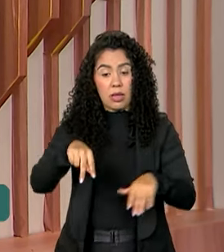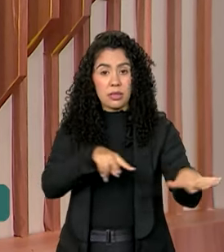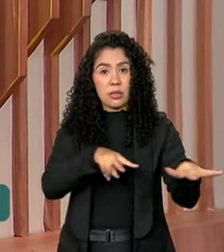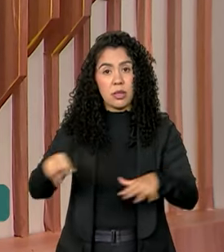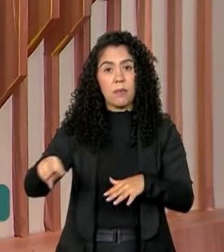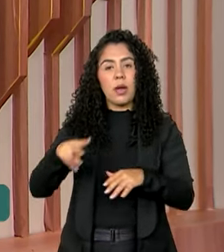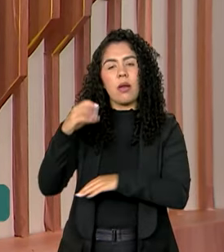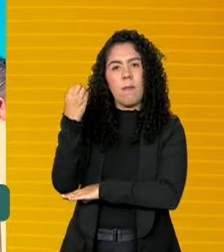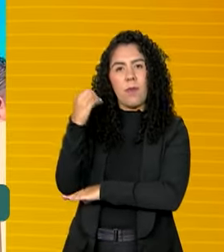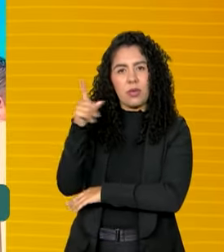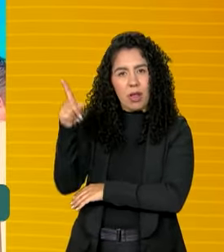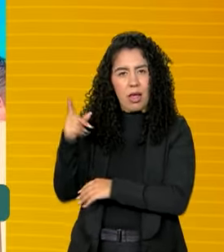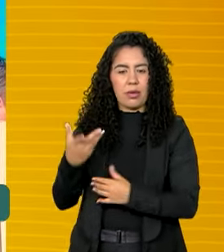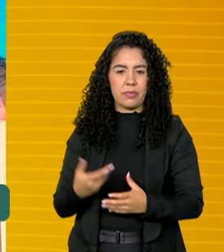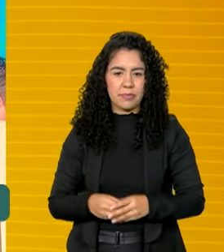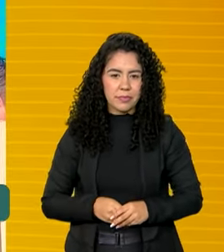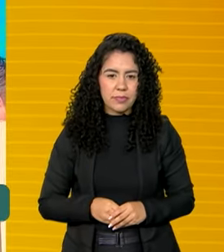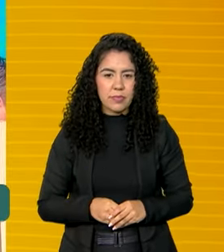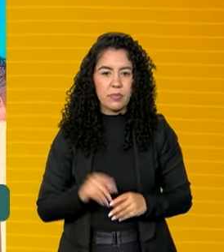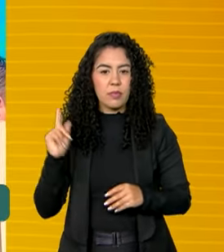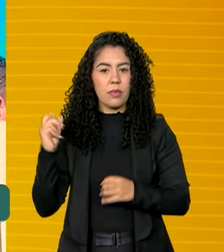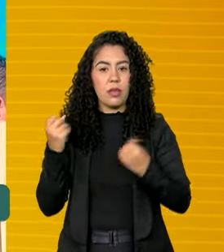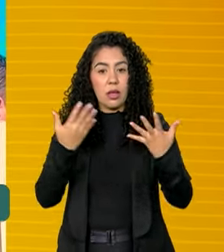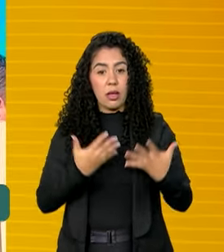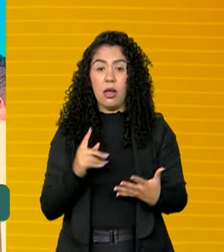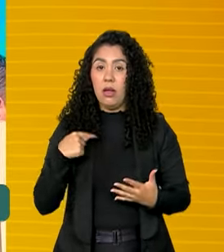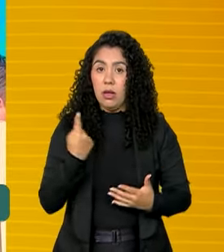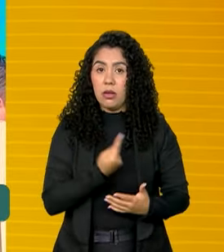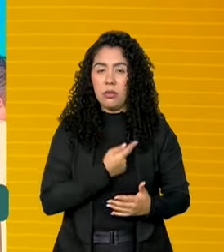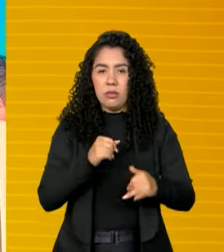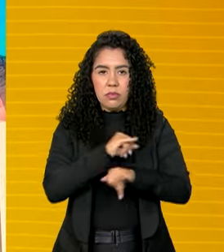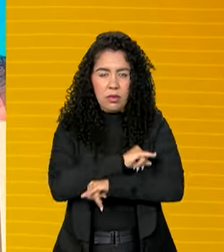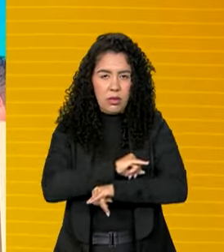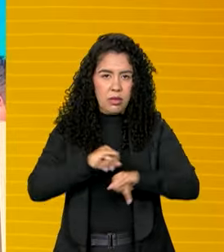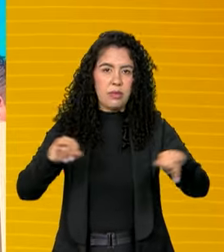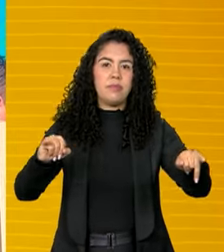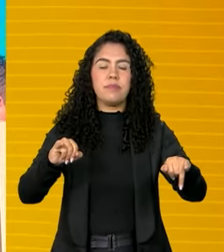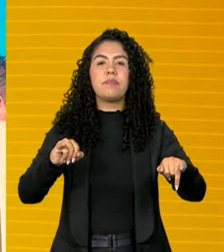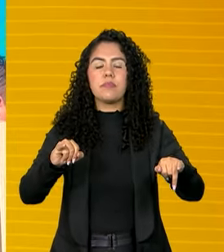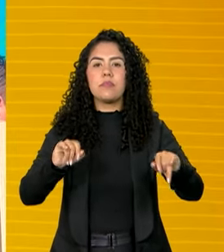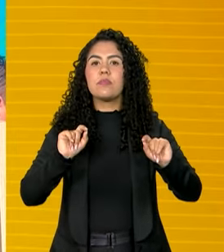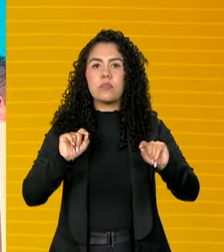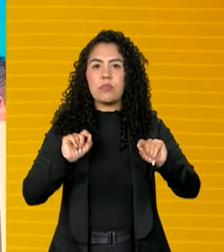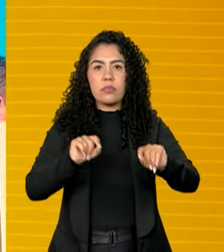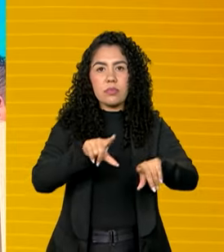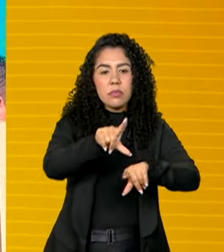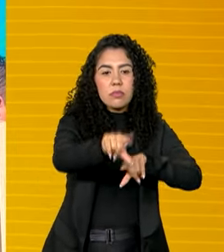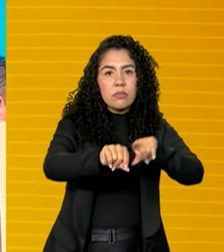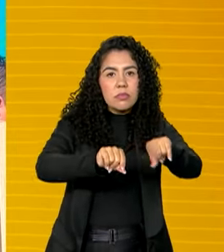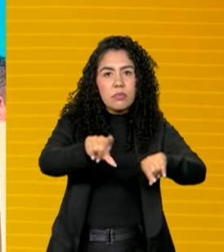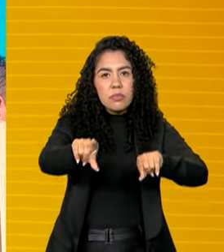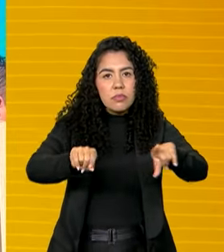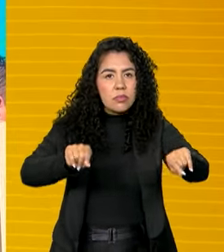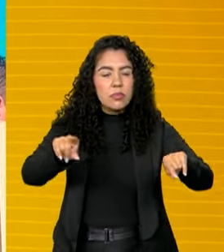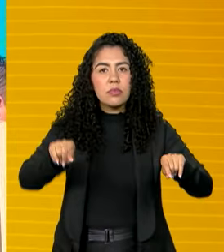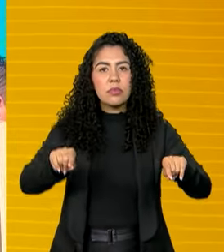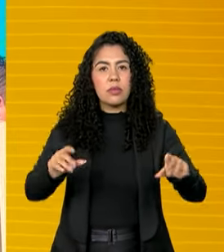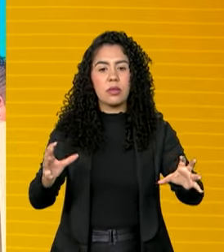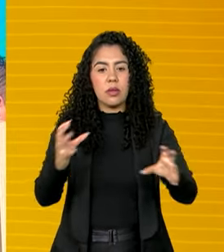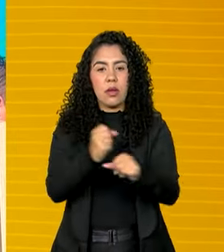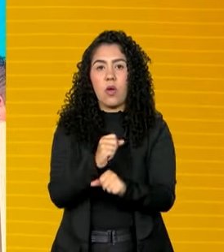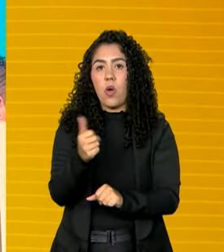em Porto Alegre. Nós estamos anunciando a seleção, a abertura para a seleção de 11